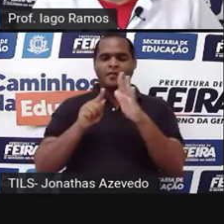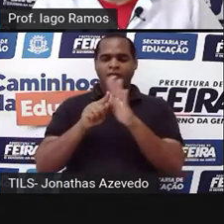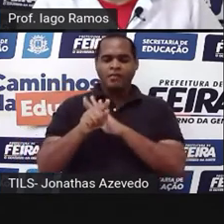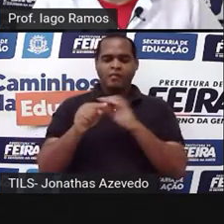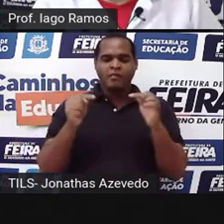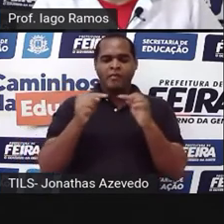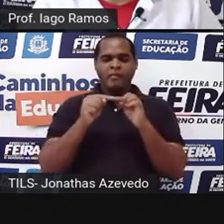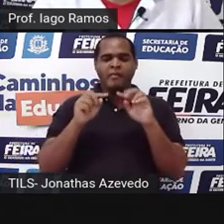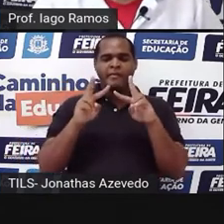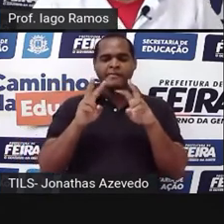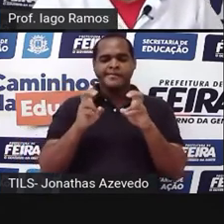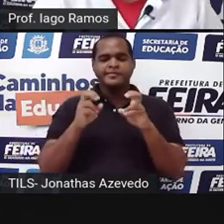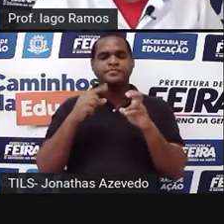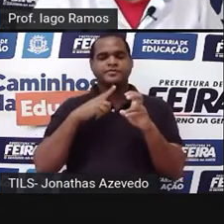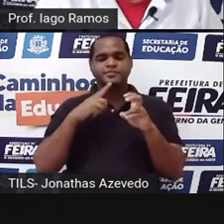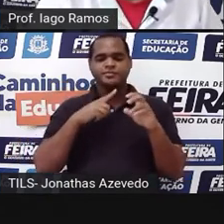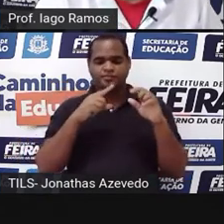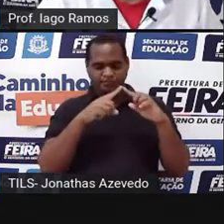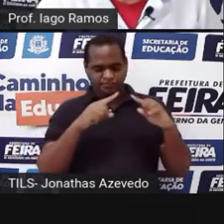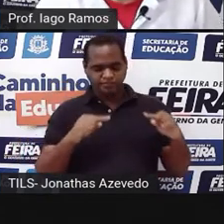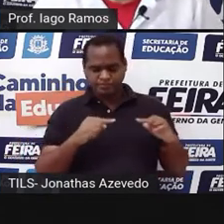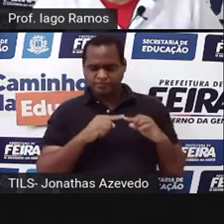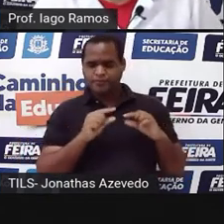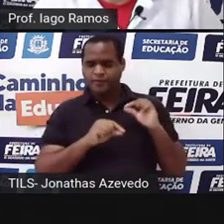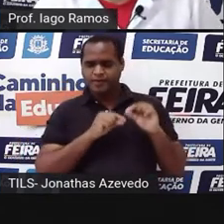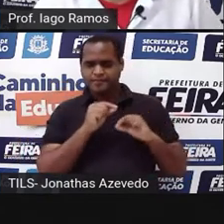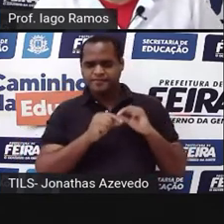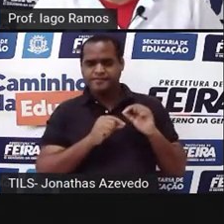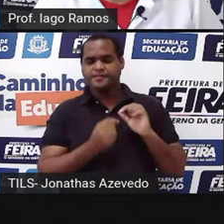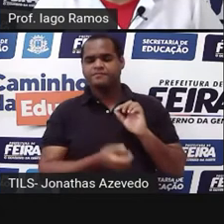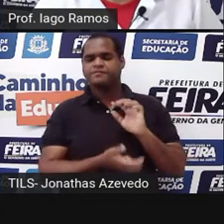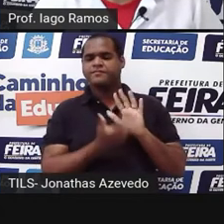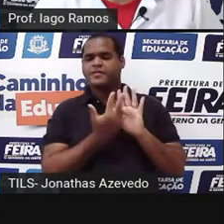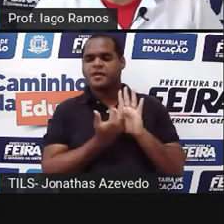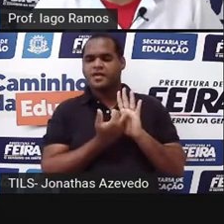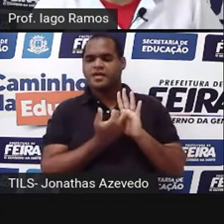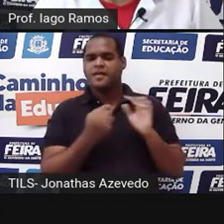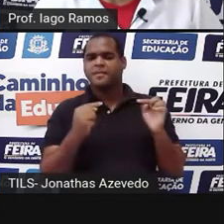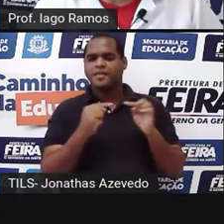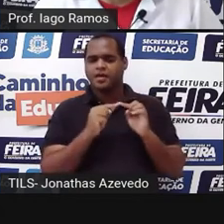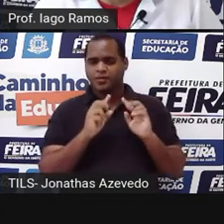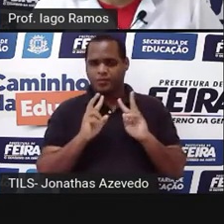sobre esses triângulos é, essas figuras são semelhantes?